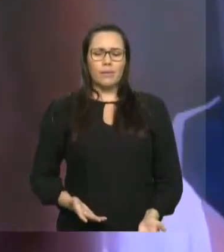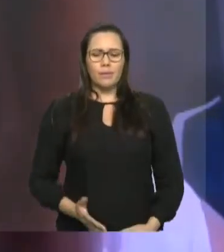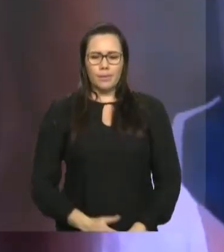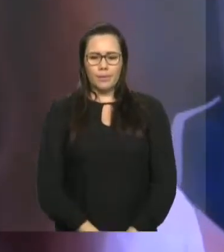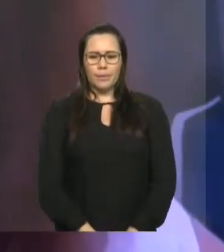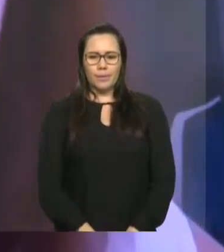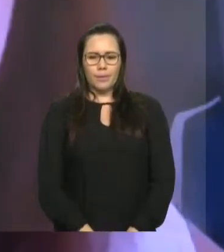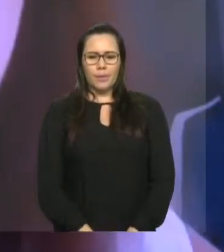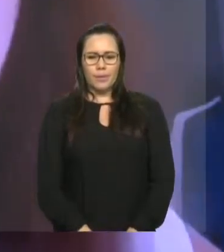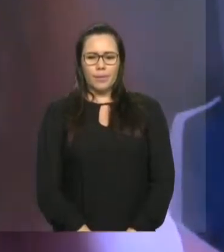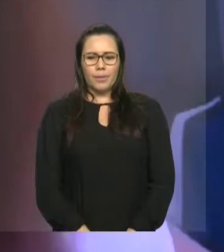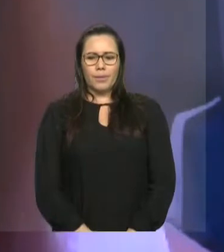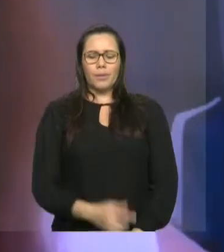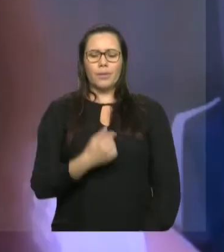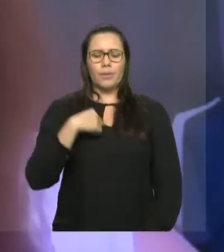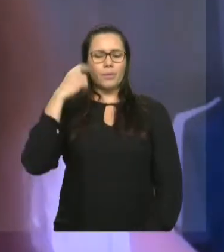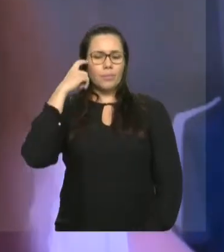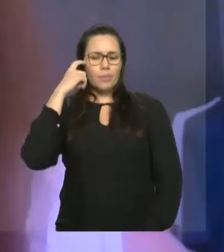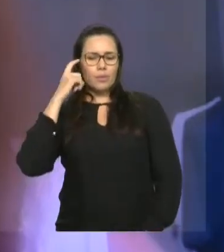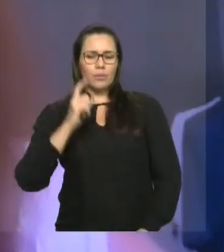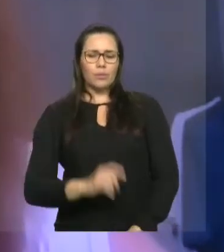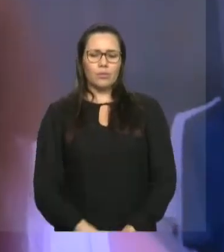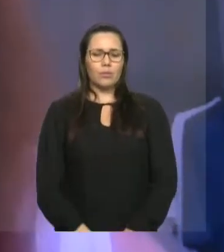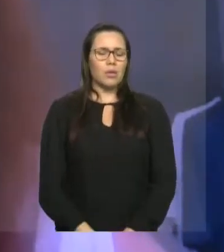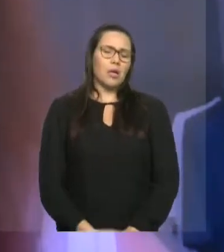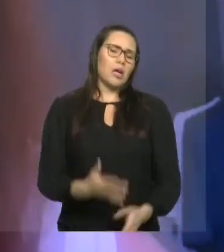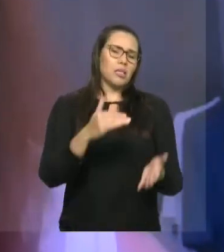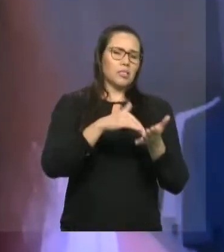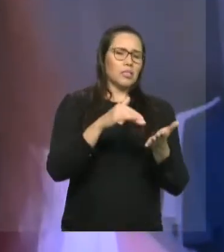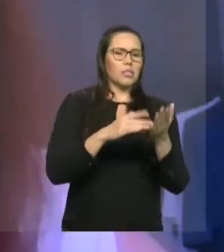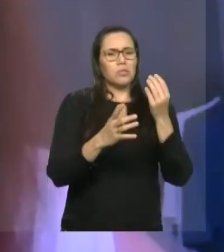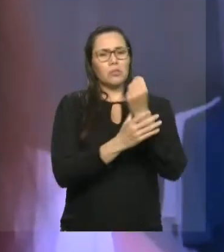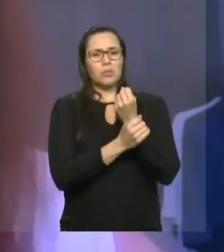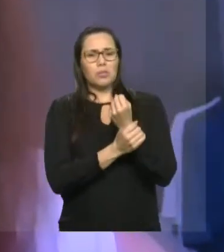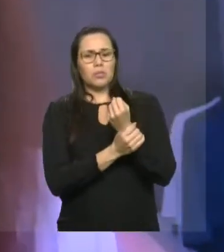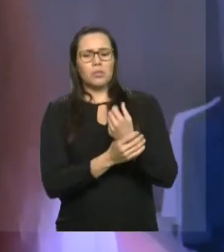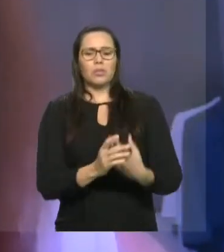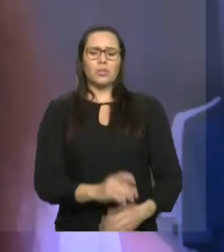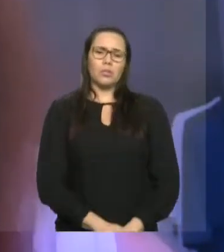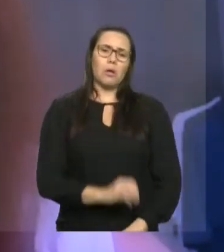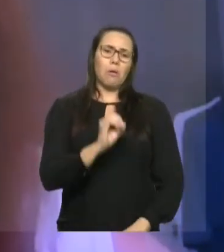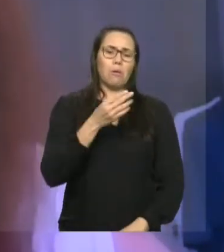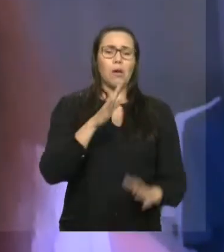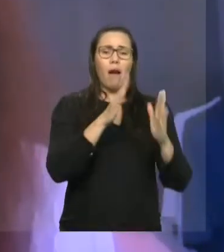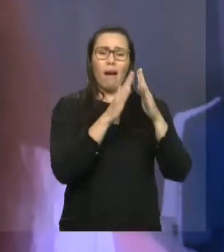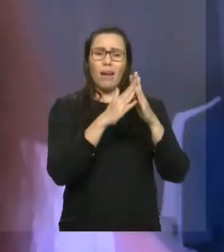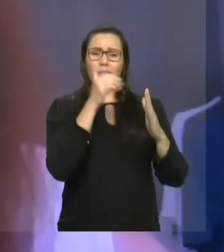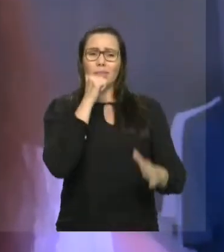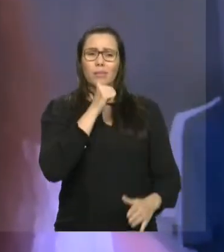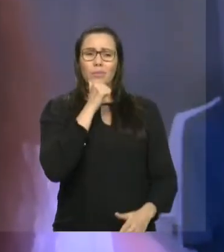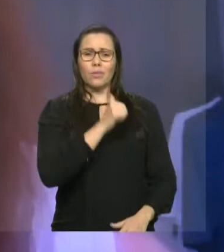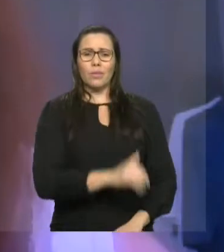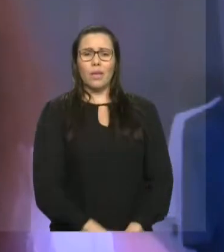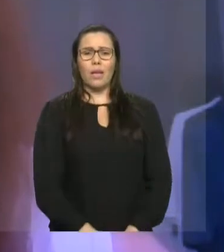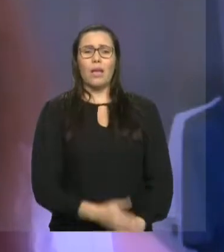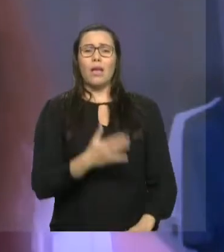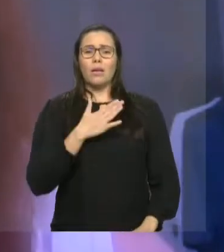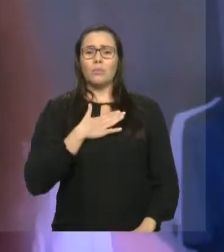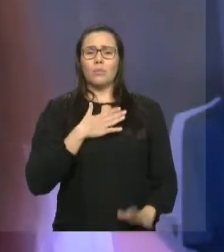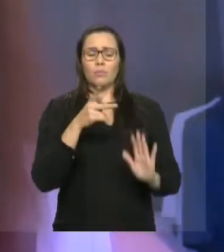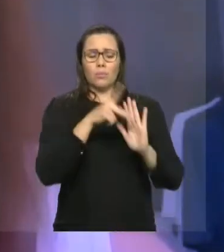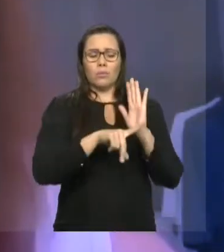instituído por algum dos órgãos da Secretaria de Segurança, talvez na própria Casa da Mulher, ele vem propor que você